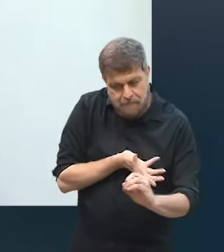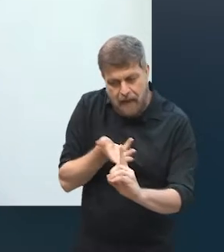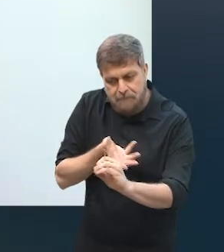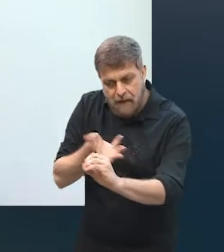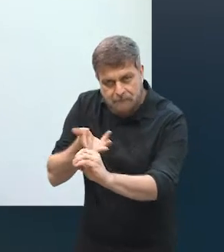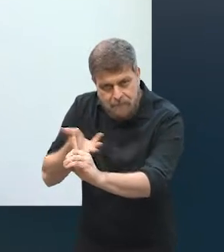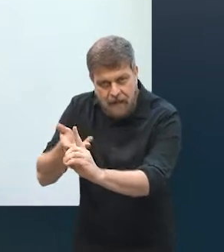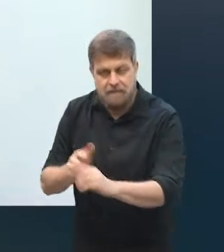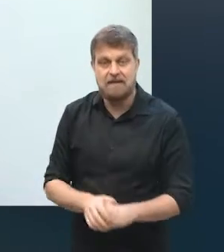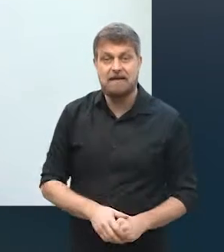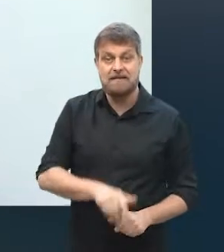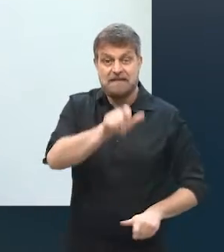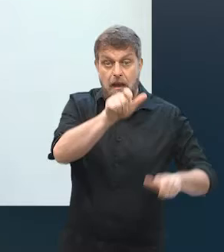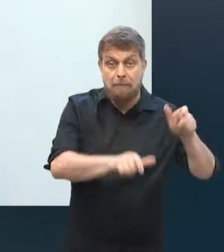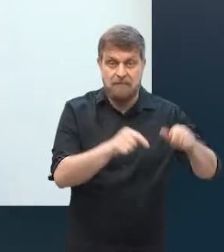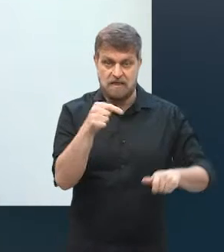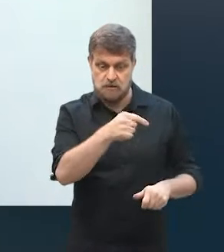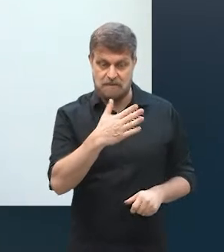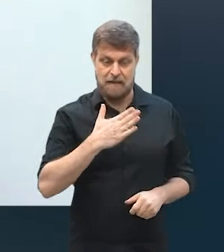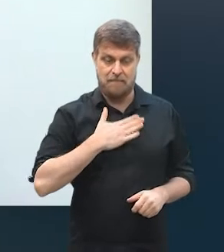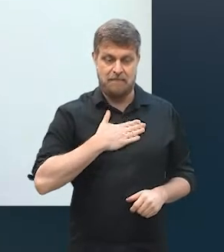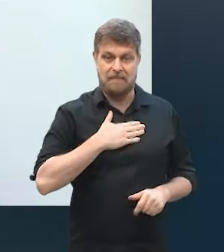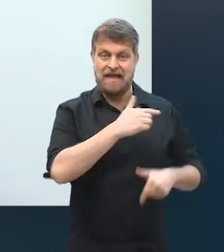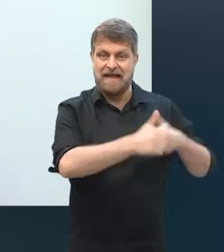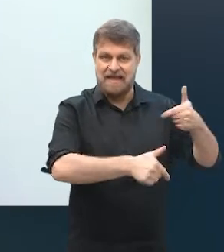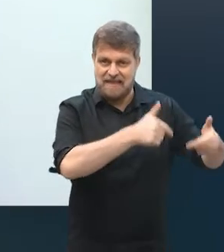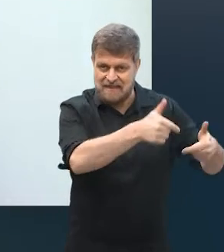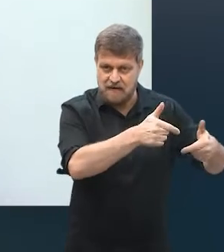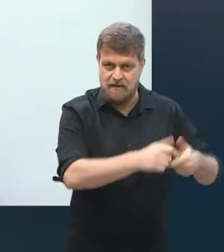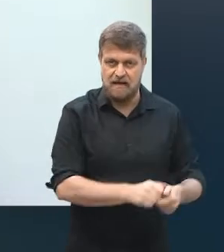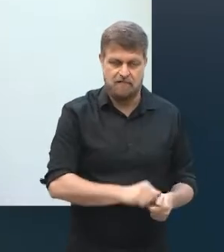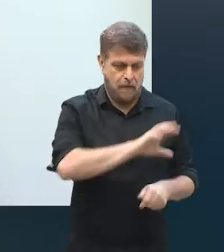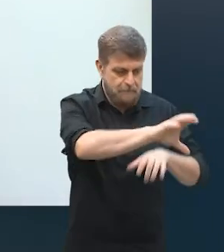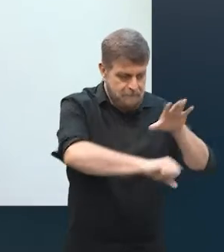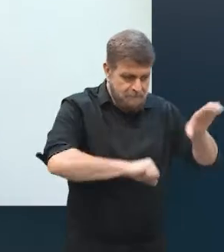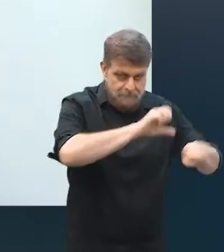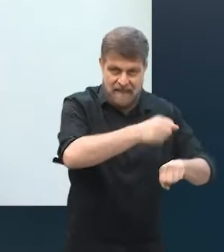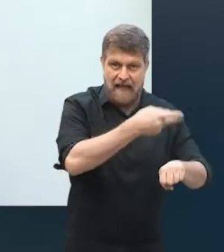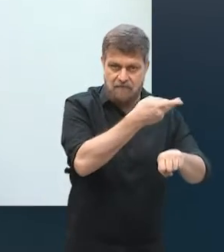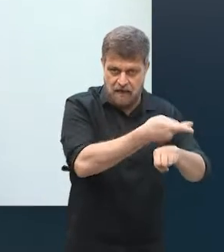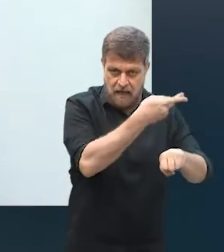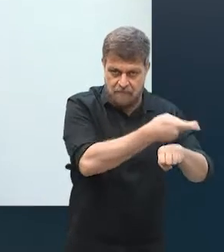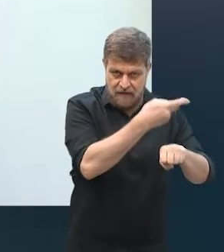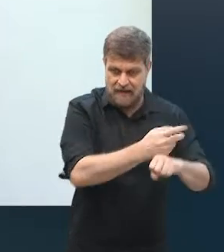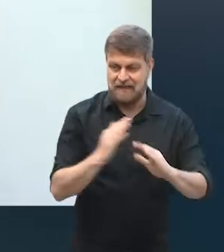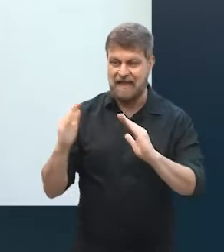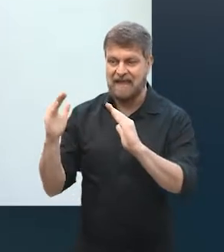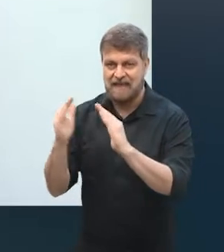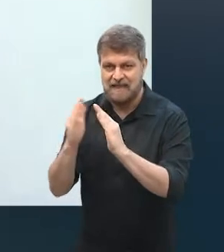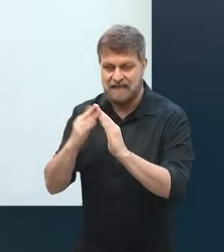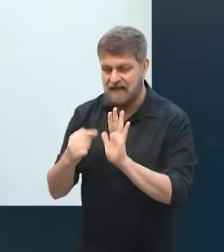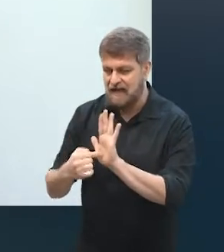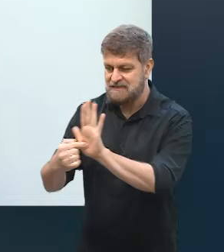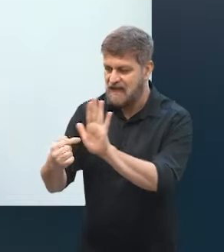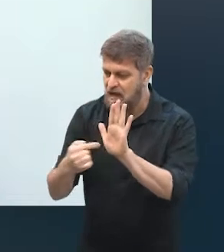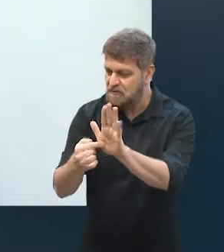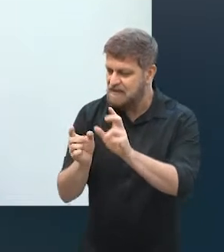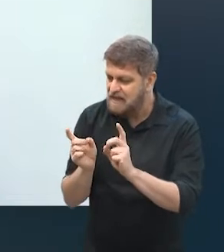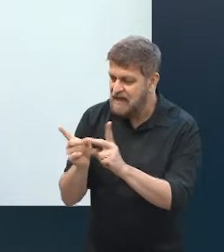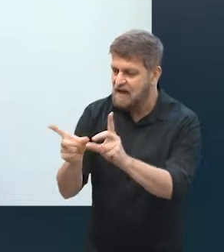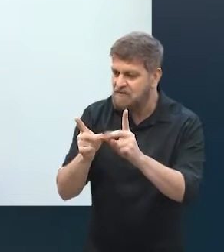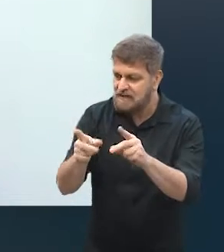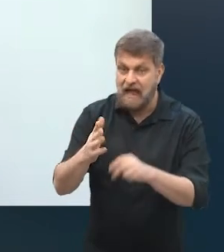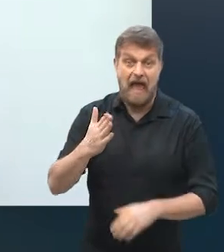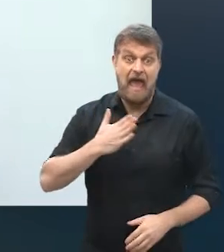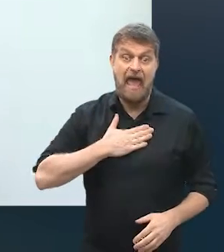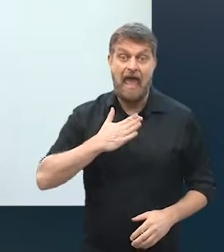revendedoras na loja, entendeu? As pessoas consignavam a minha mercadoria, e faziam esse papel, levavam a minha